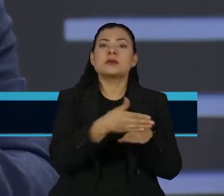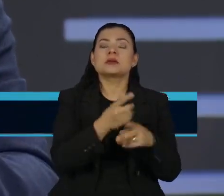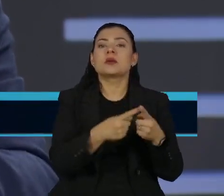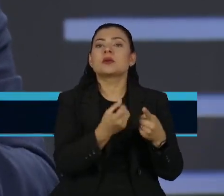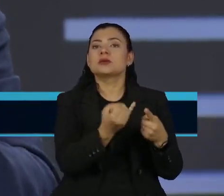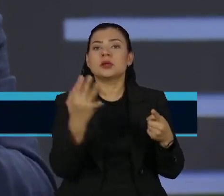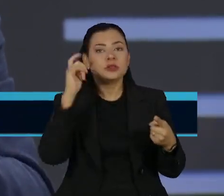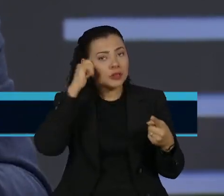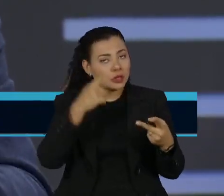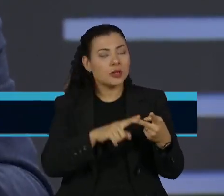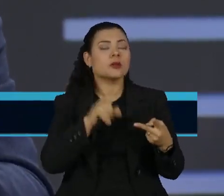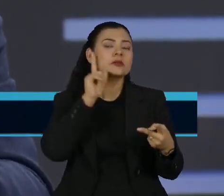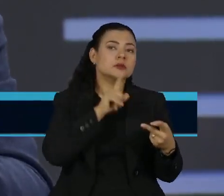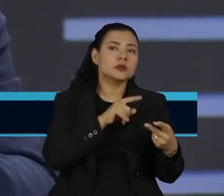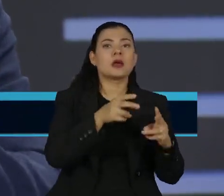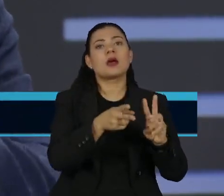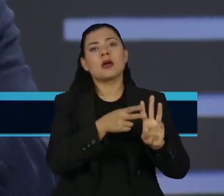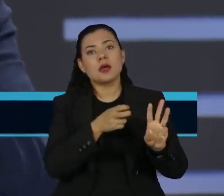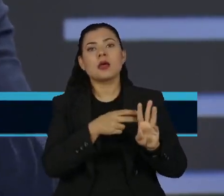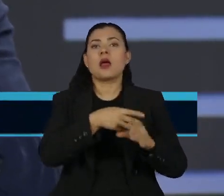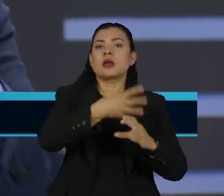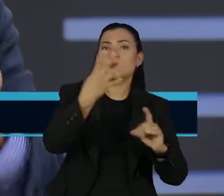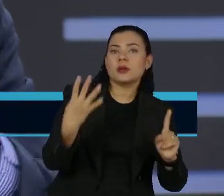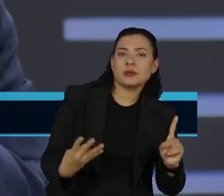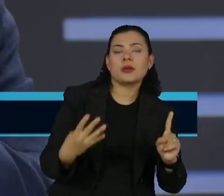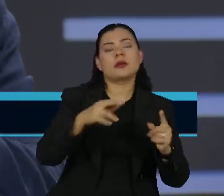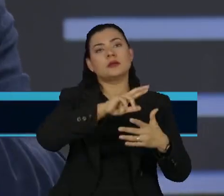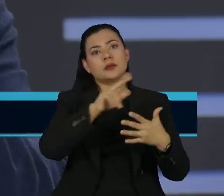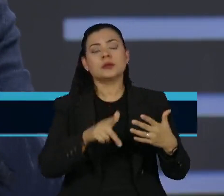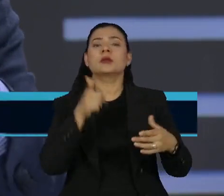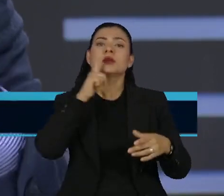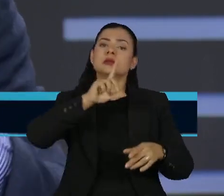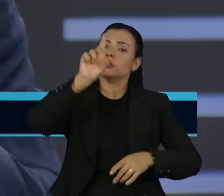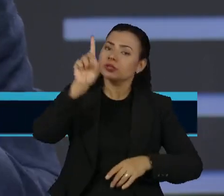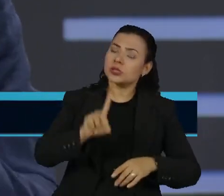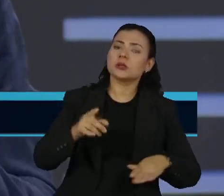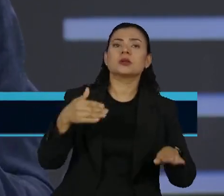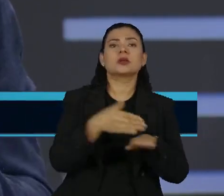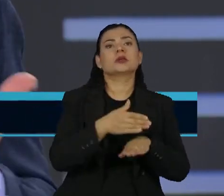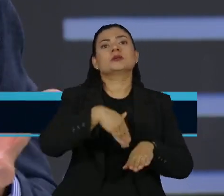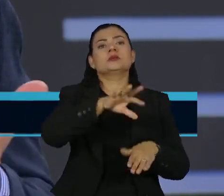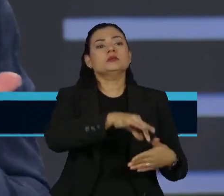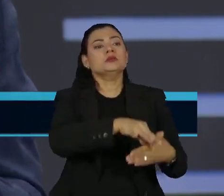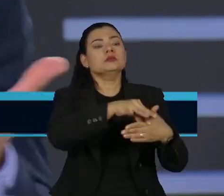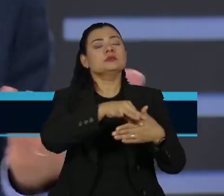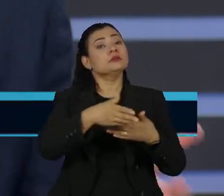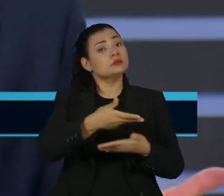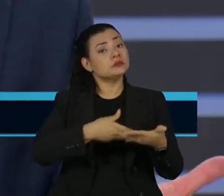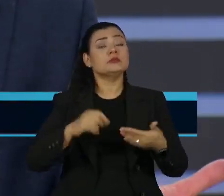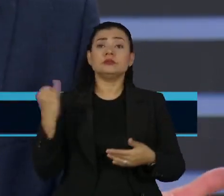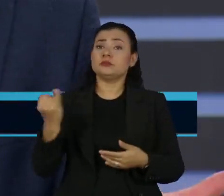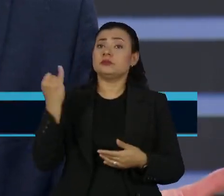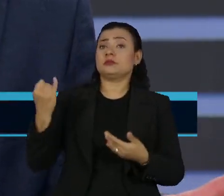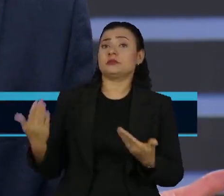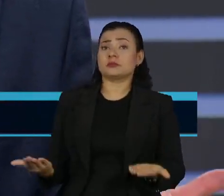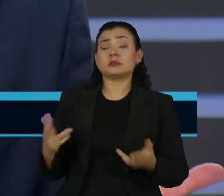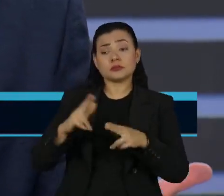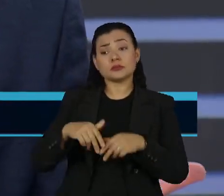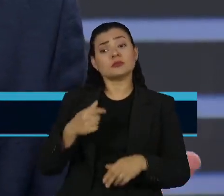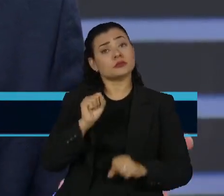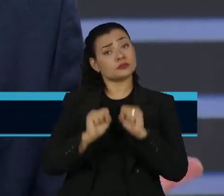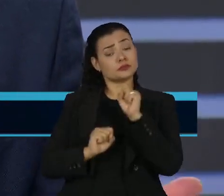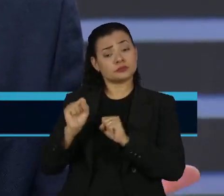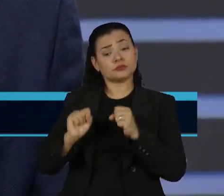de minorias, para ter diretorias, para ter alta direção. E isso é importante. Isso as empresas públicas